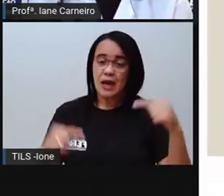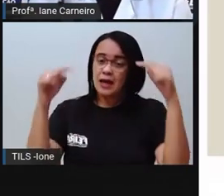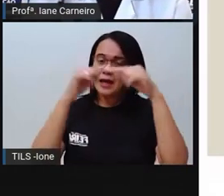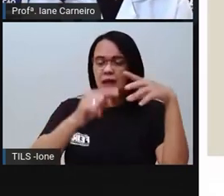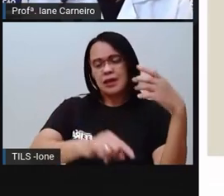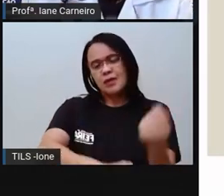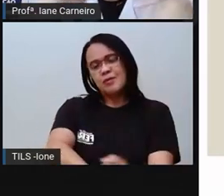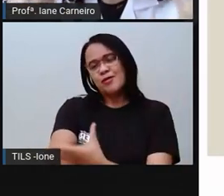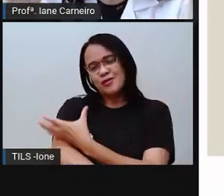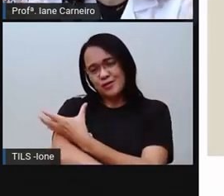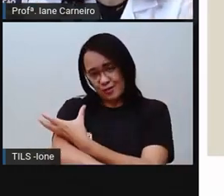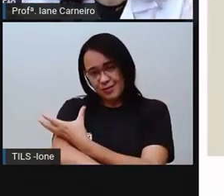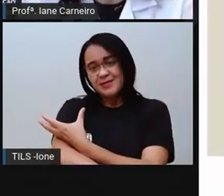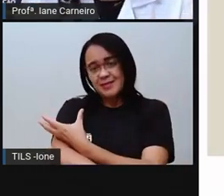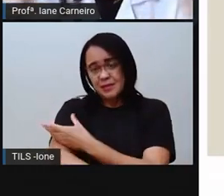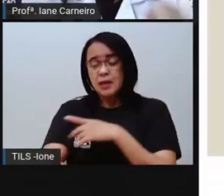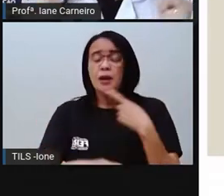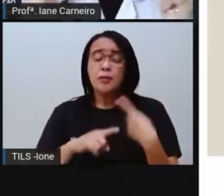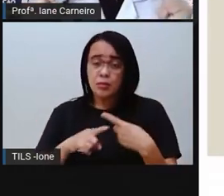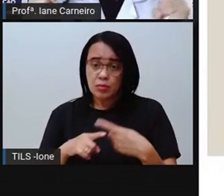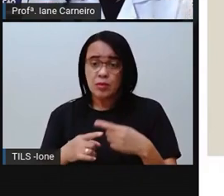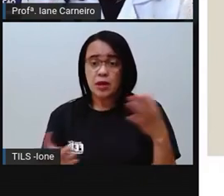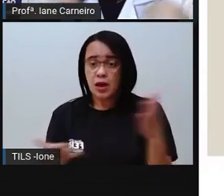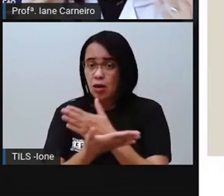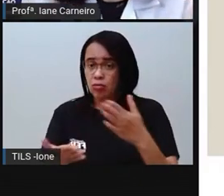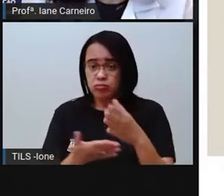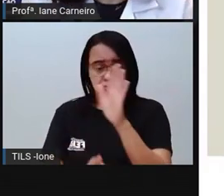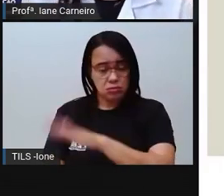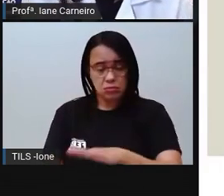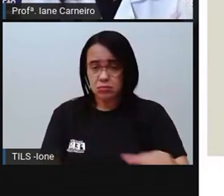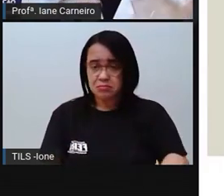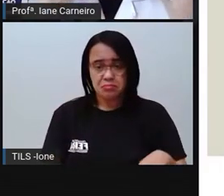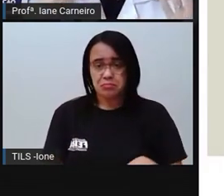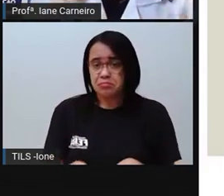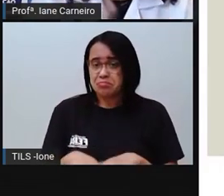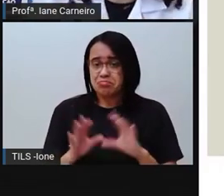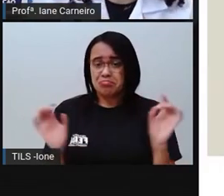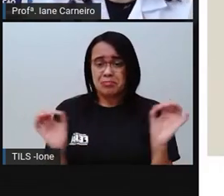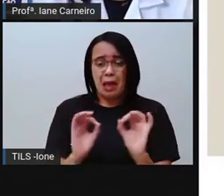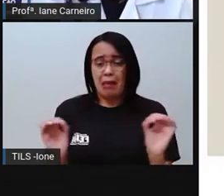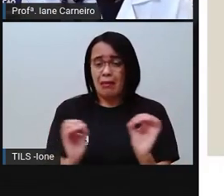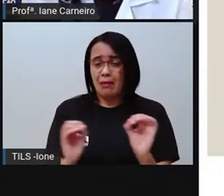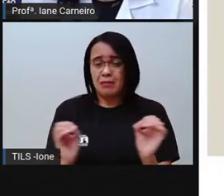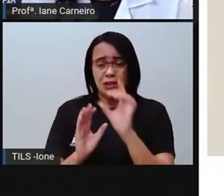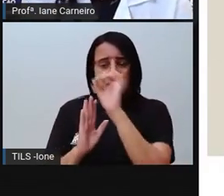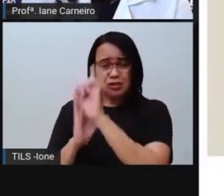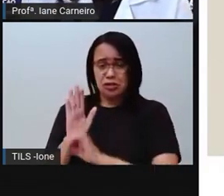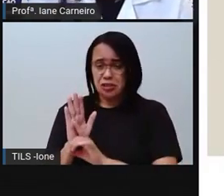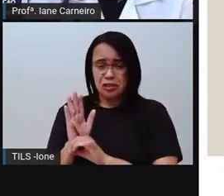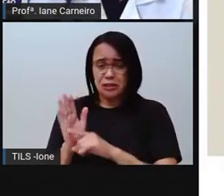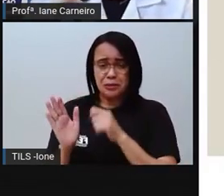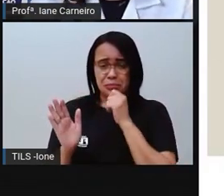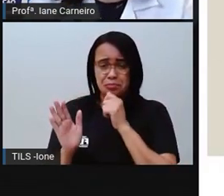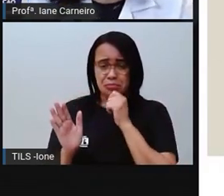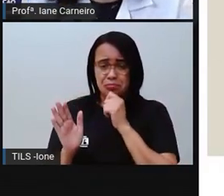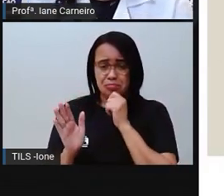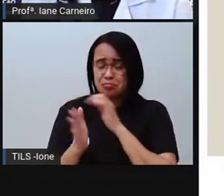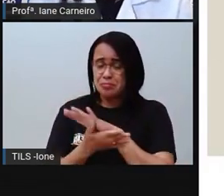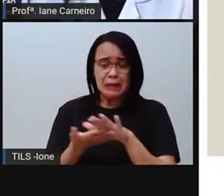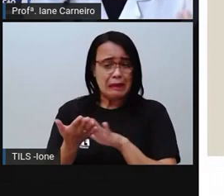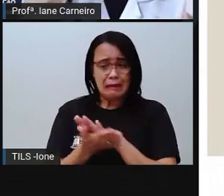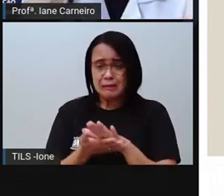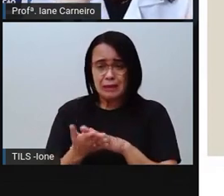gostam desses direitos, que não usufruem desses direitos, né? A pró sabe que tem muita criança aí que não brinca, que não pode